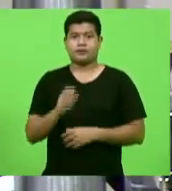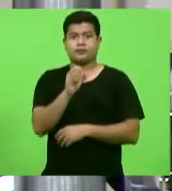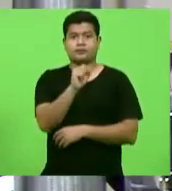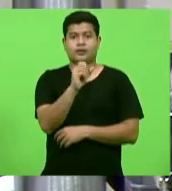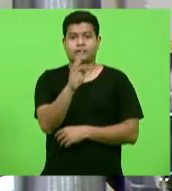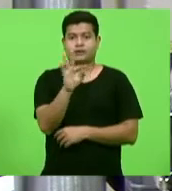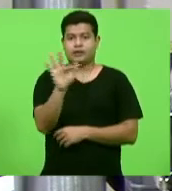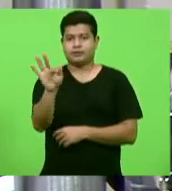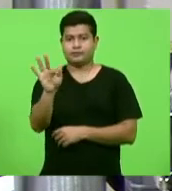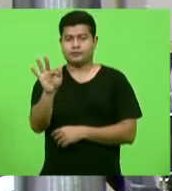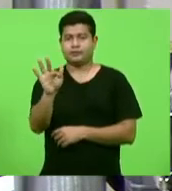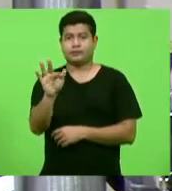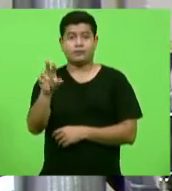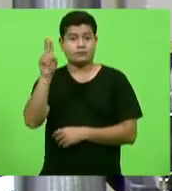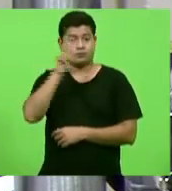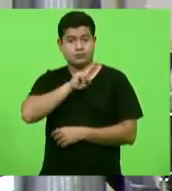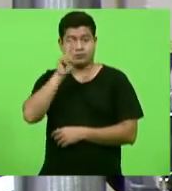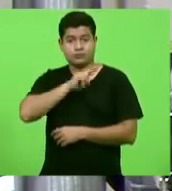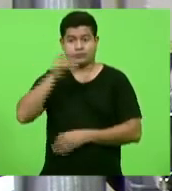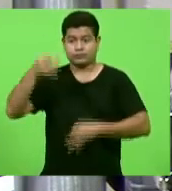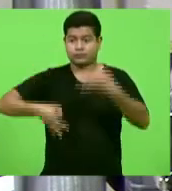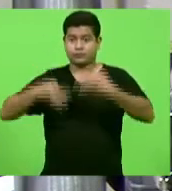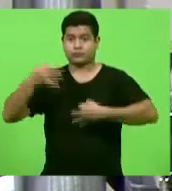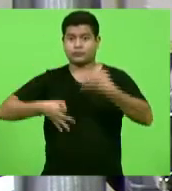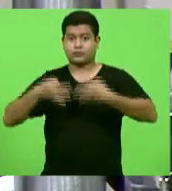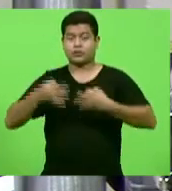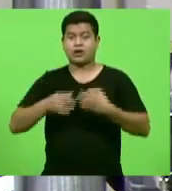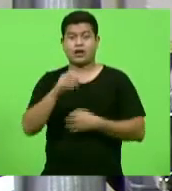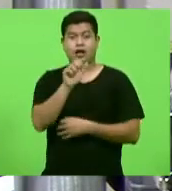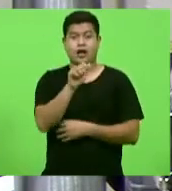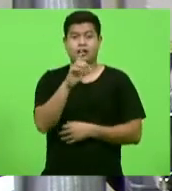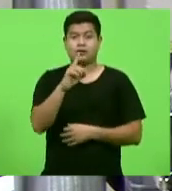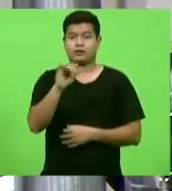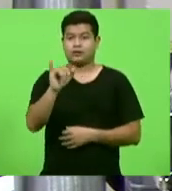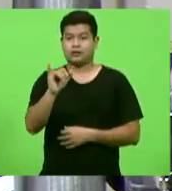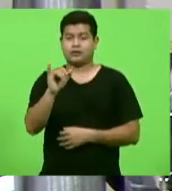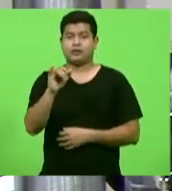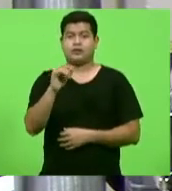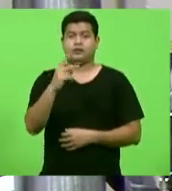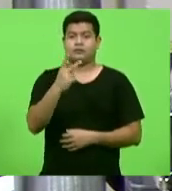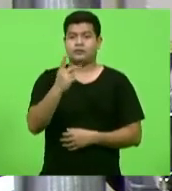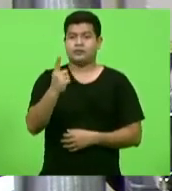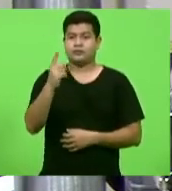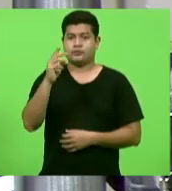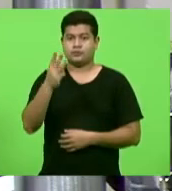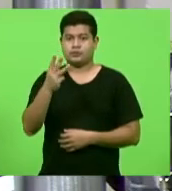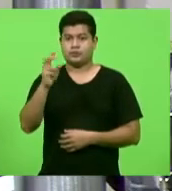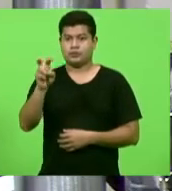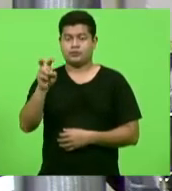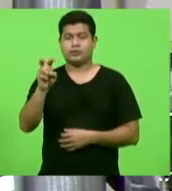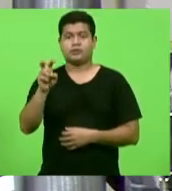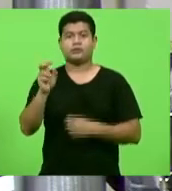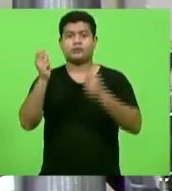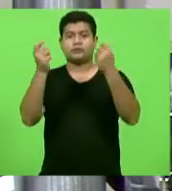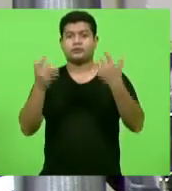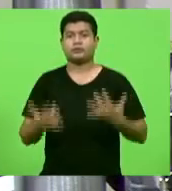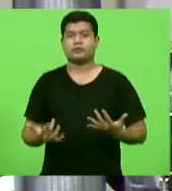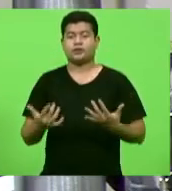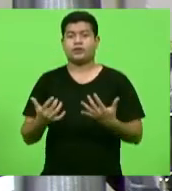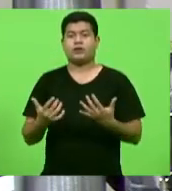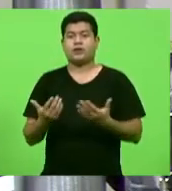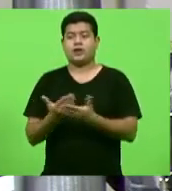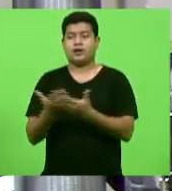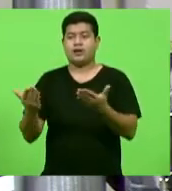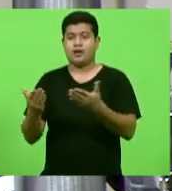Federal, urgência no julgamento da ADI 2135, que dispõe sobre a quebra de